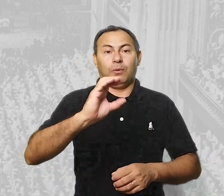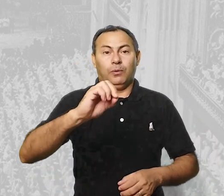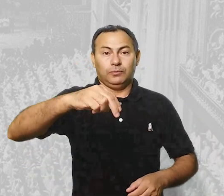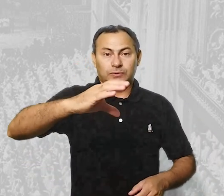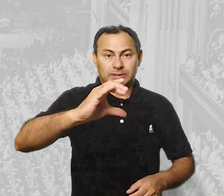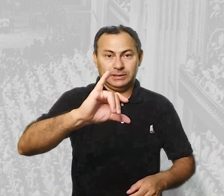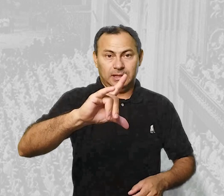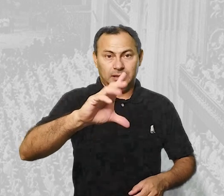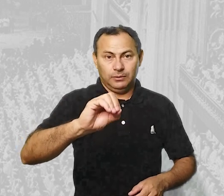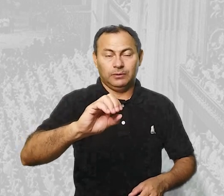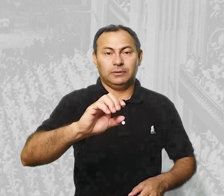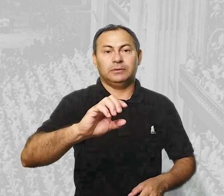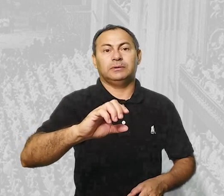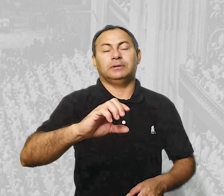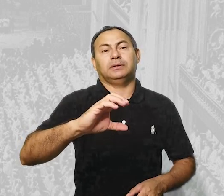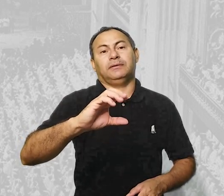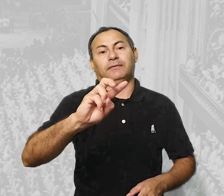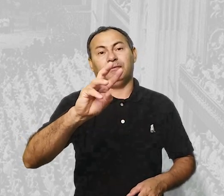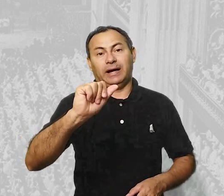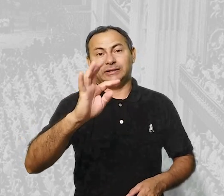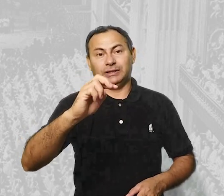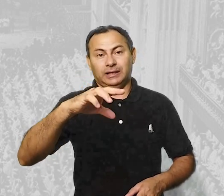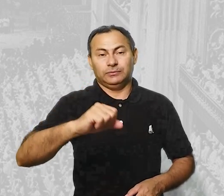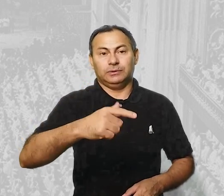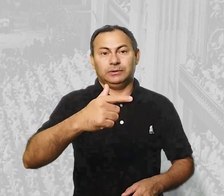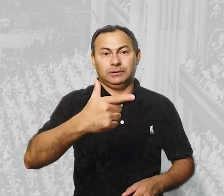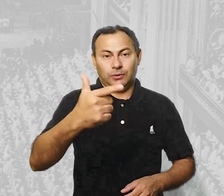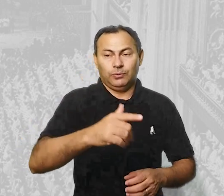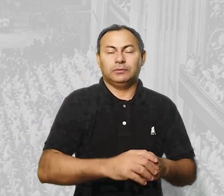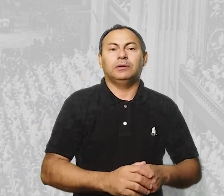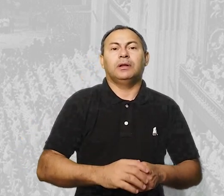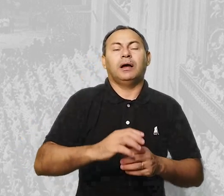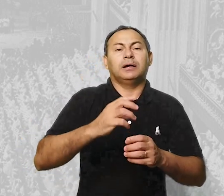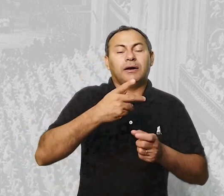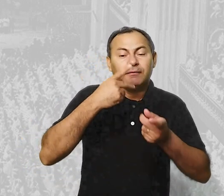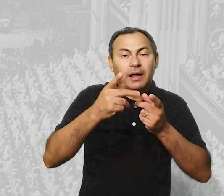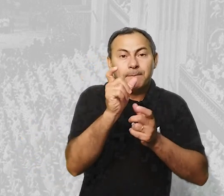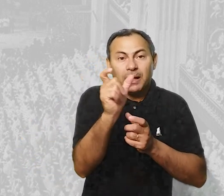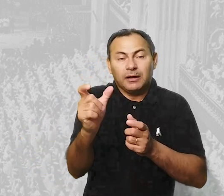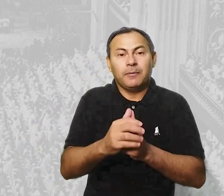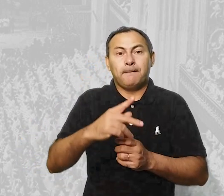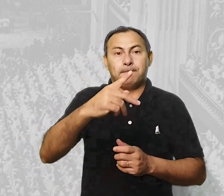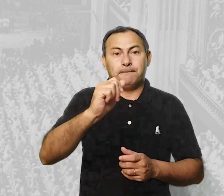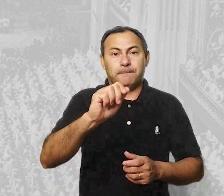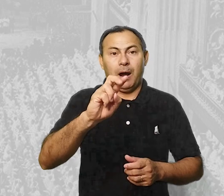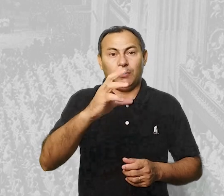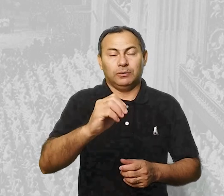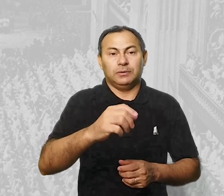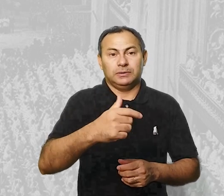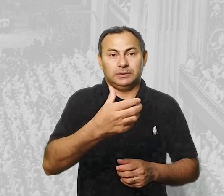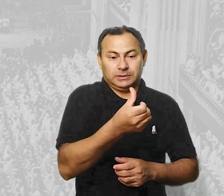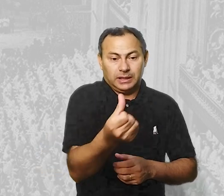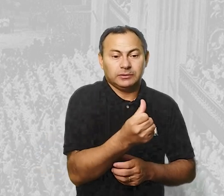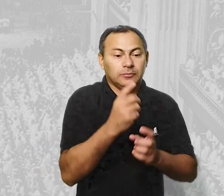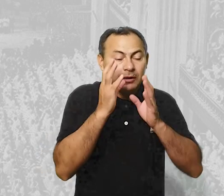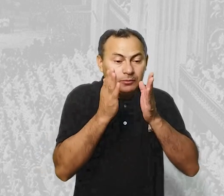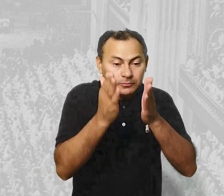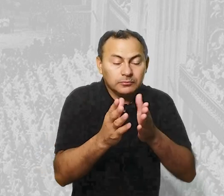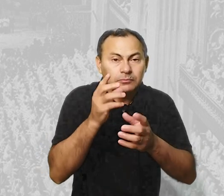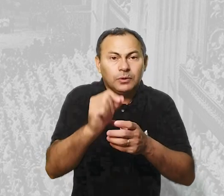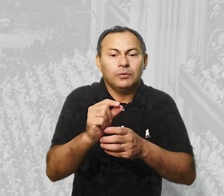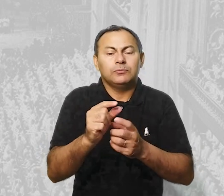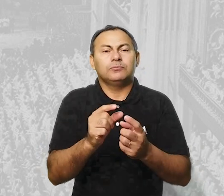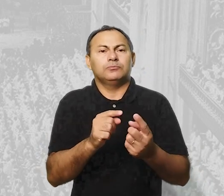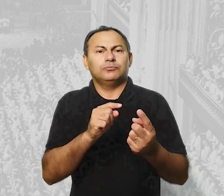palavras de Paulo VI, mais do que um ponto de chegada é um ponto de partida para outros